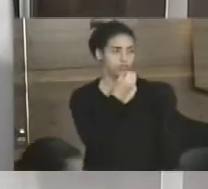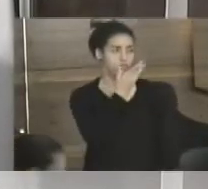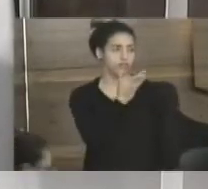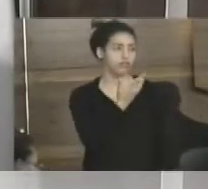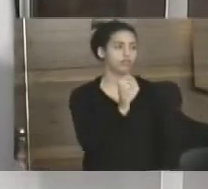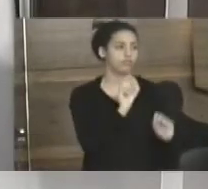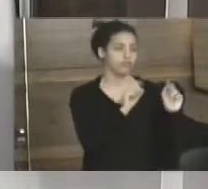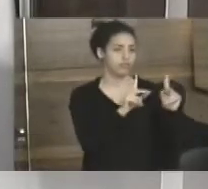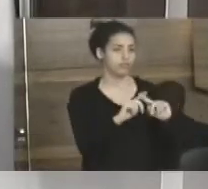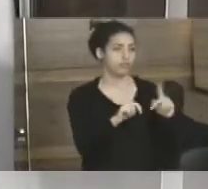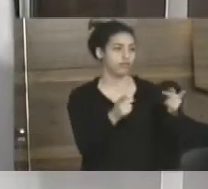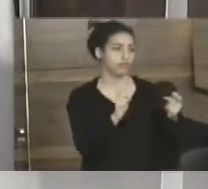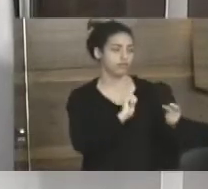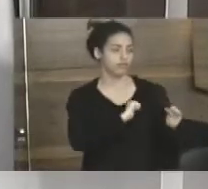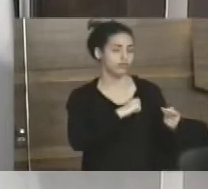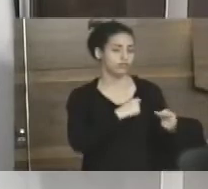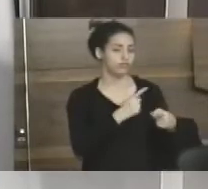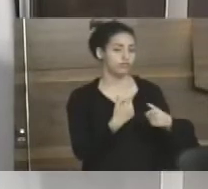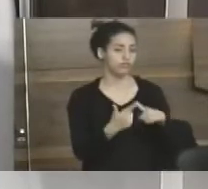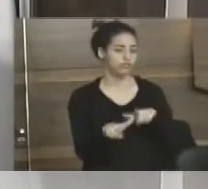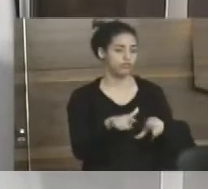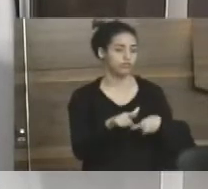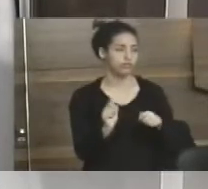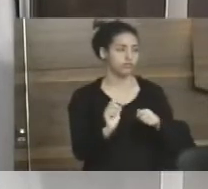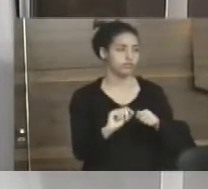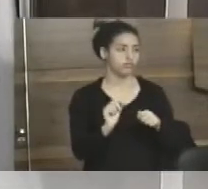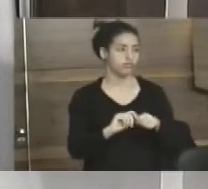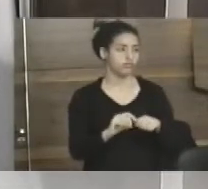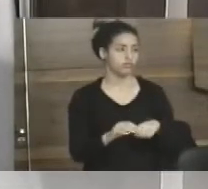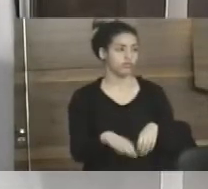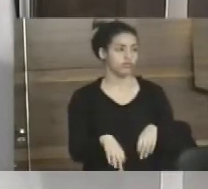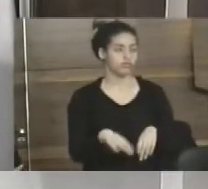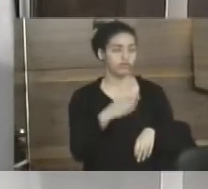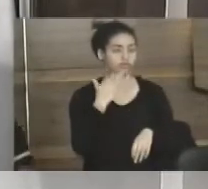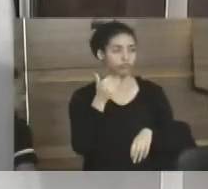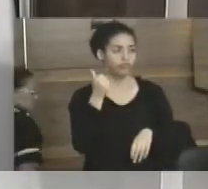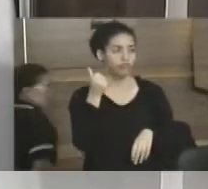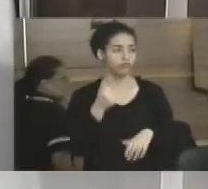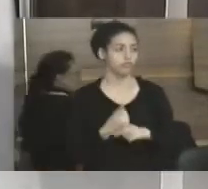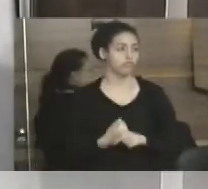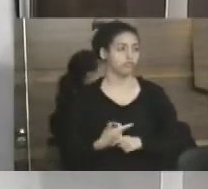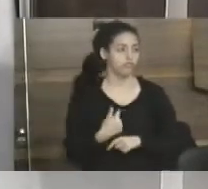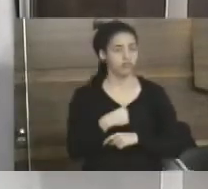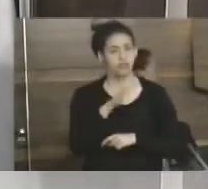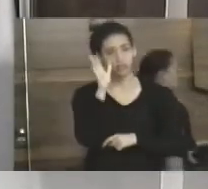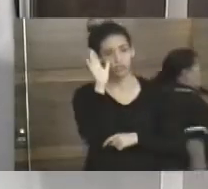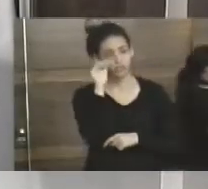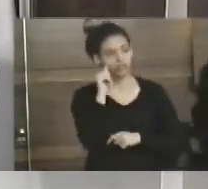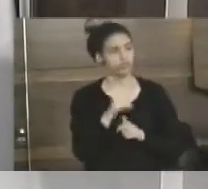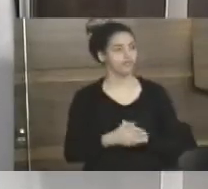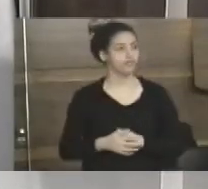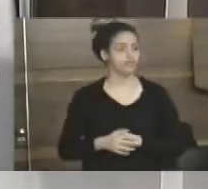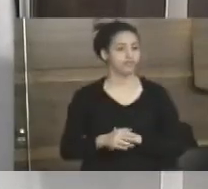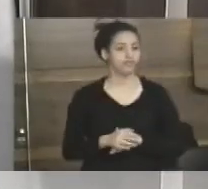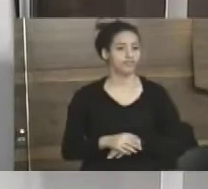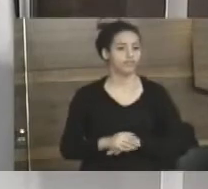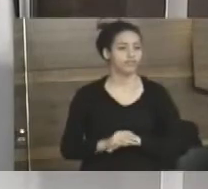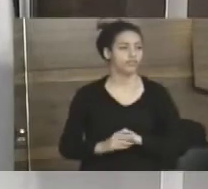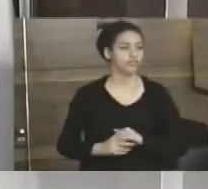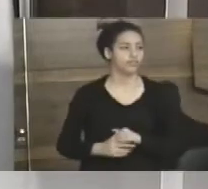temos que fiscalizar para que o trabalho venha a ser feito com mais rigor. Estou aí, estou de olho aberto, entendeu?